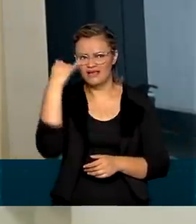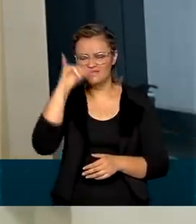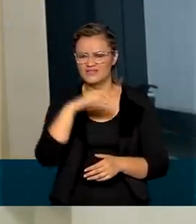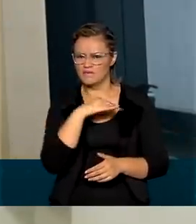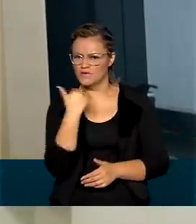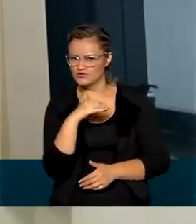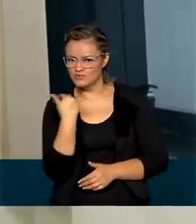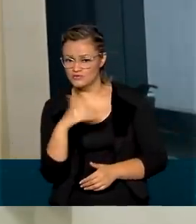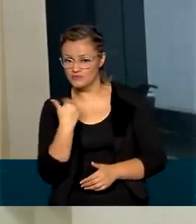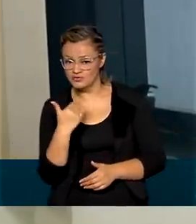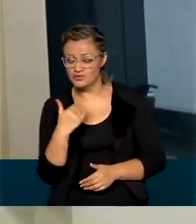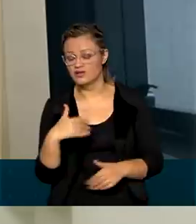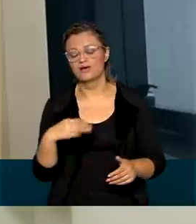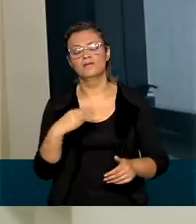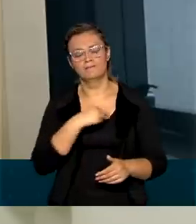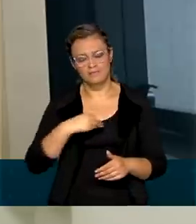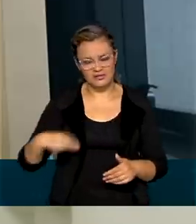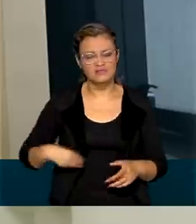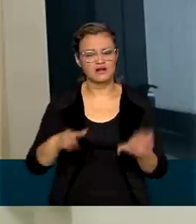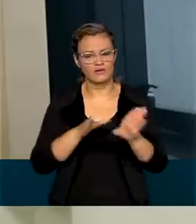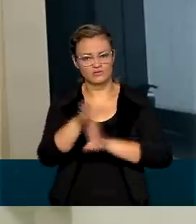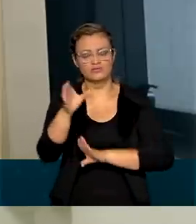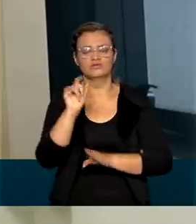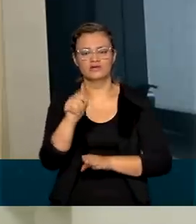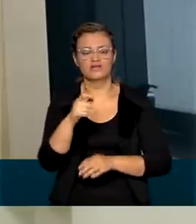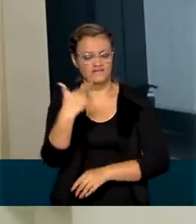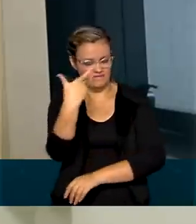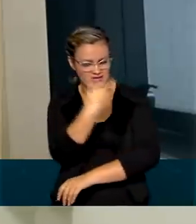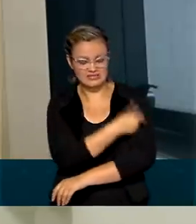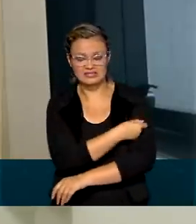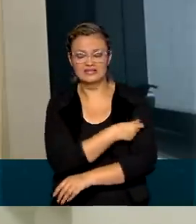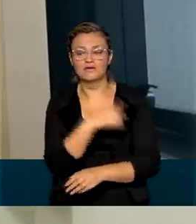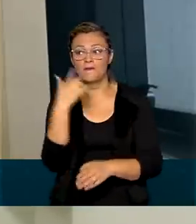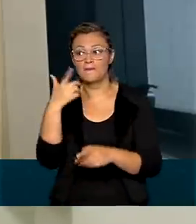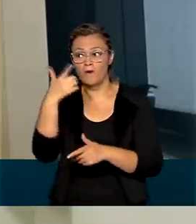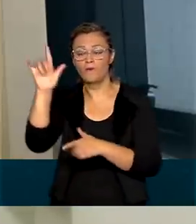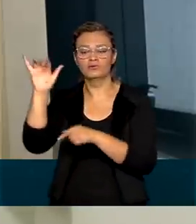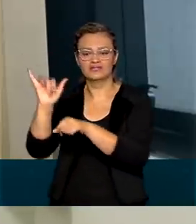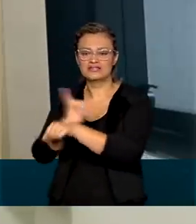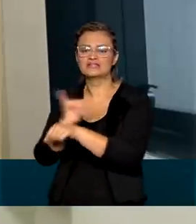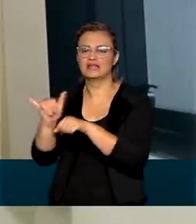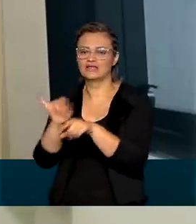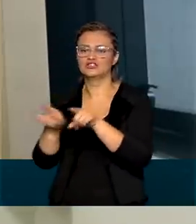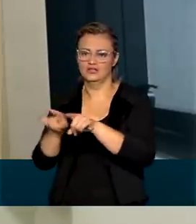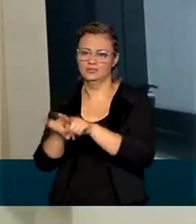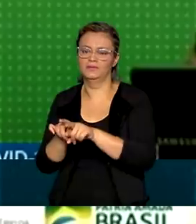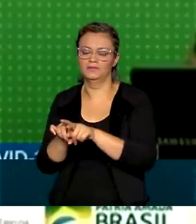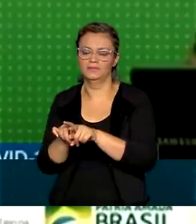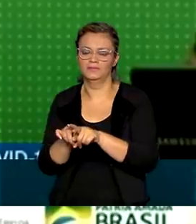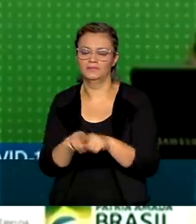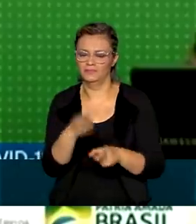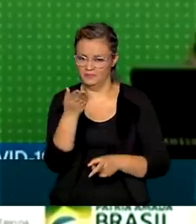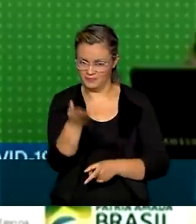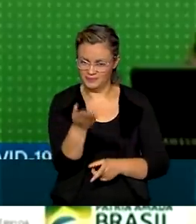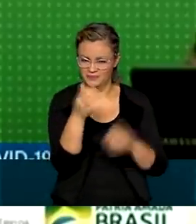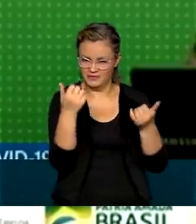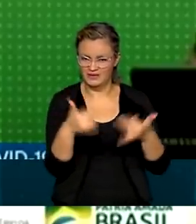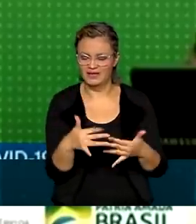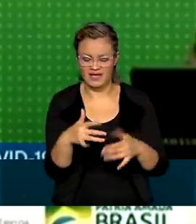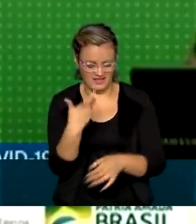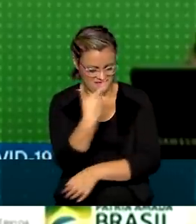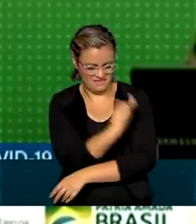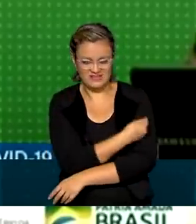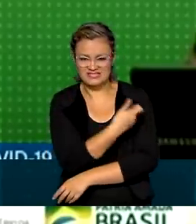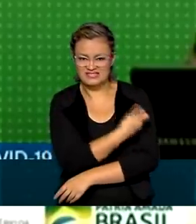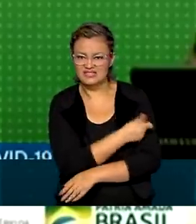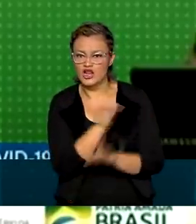o ministro defendeu a vacinação aliada a outras medidas que considera fundamentais. Claro que não é só a